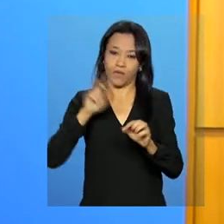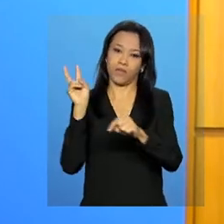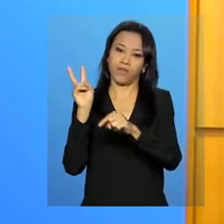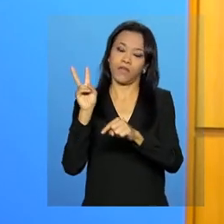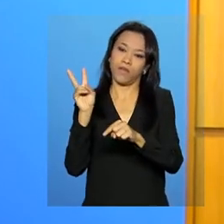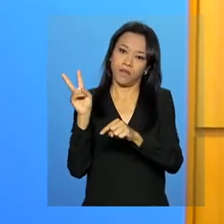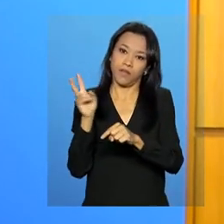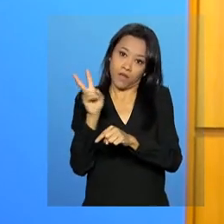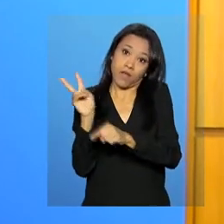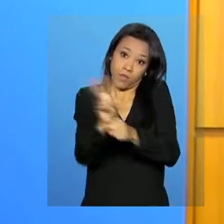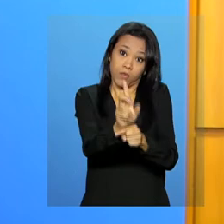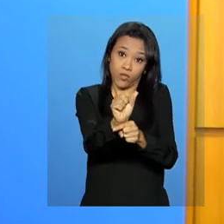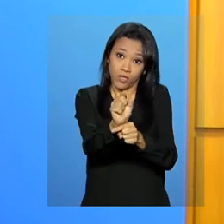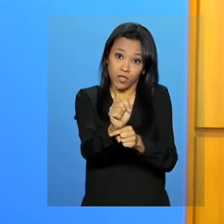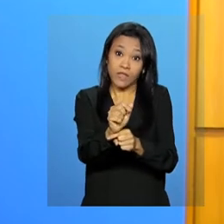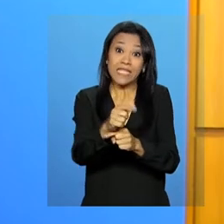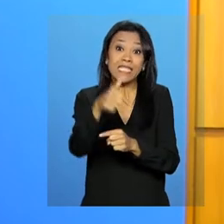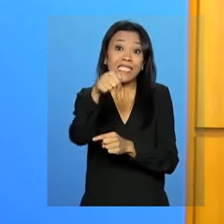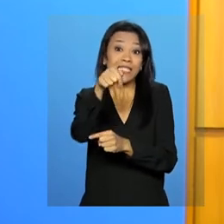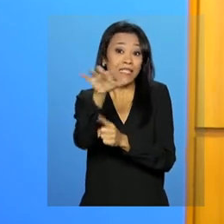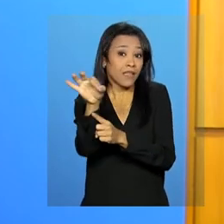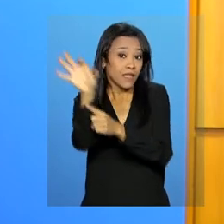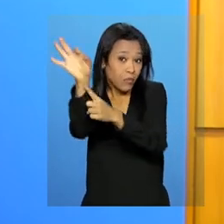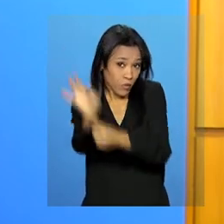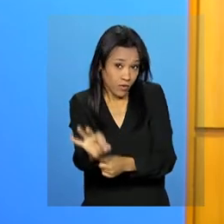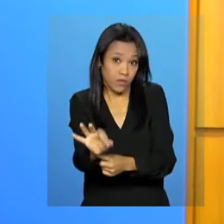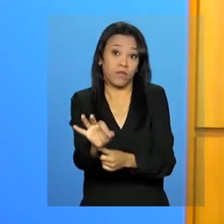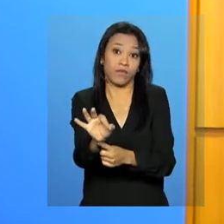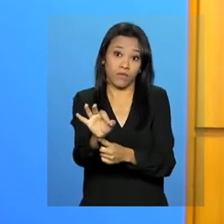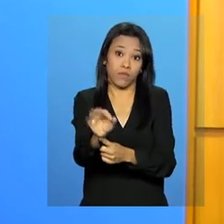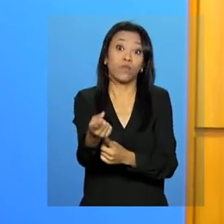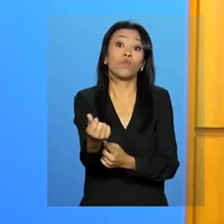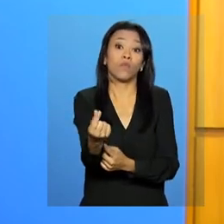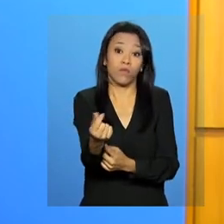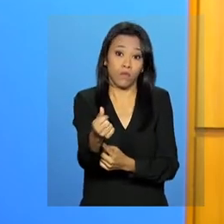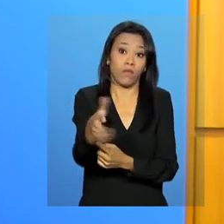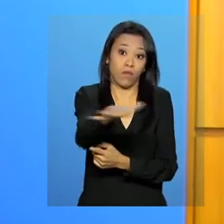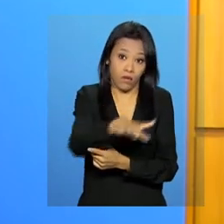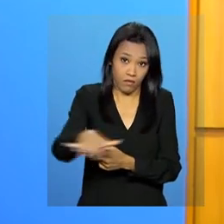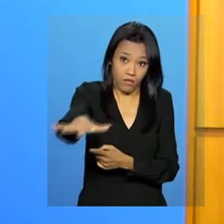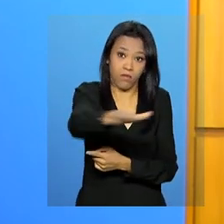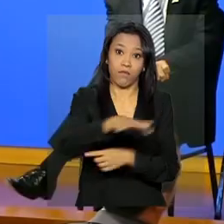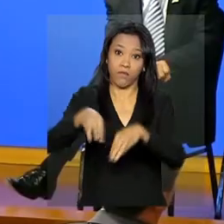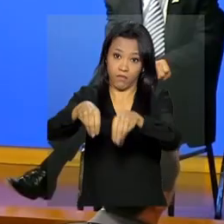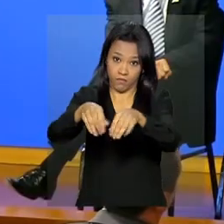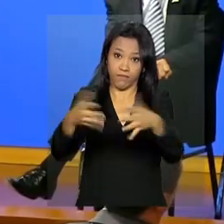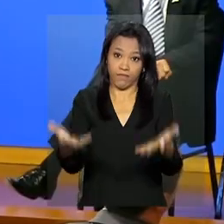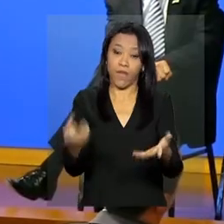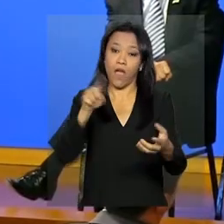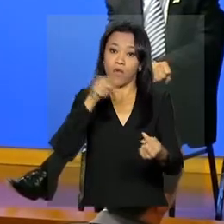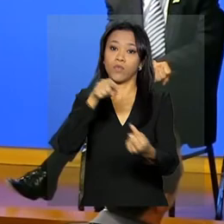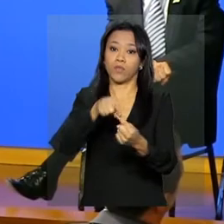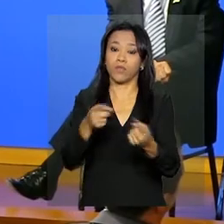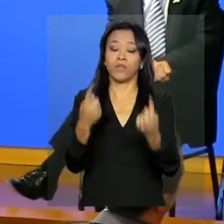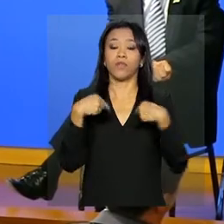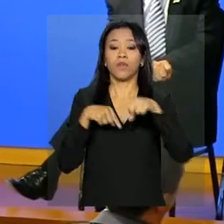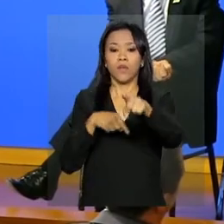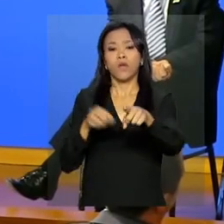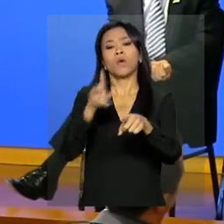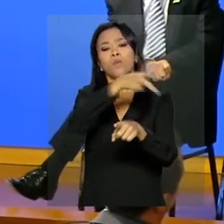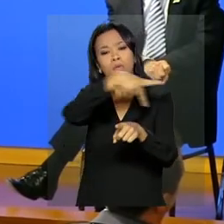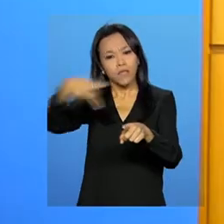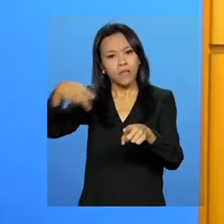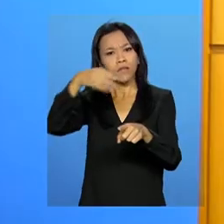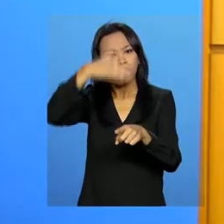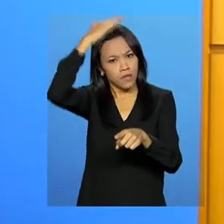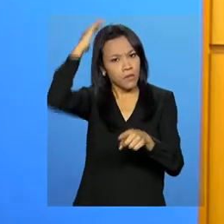70% do custo limitado a 50% do VGV. Esse é o grande objetivo. O presidente Michel Temer participou do